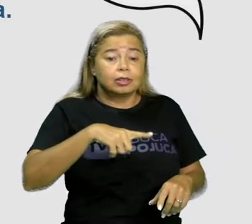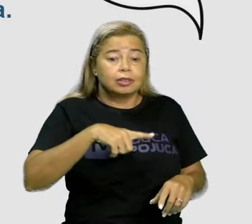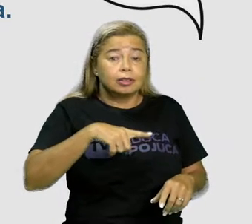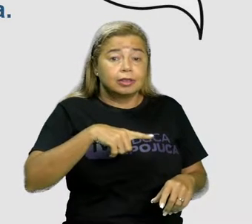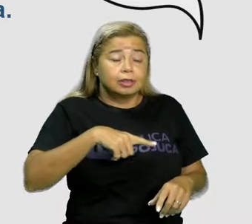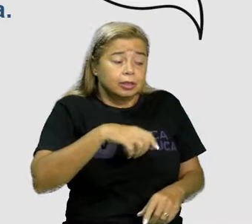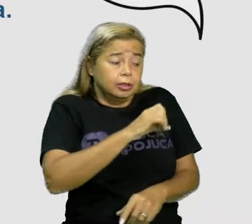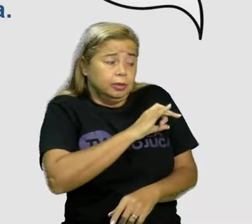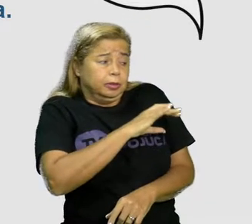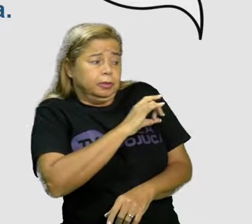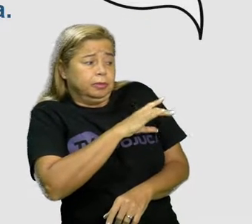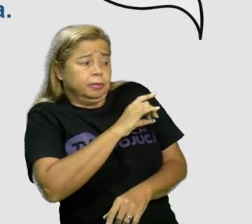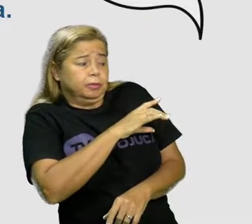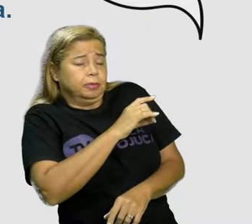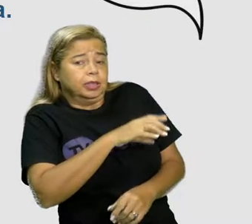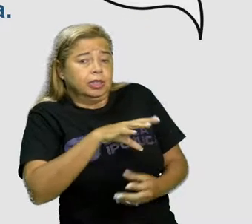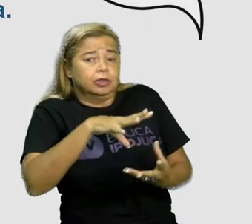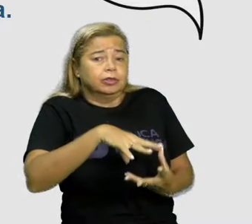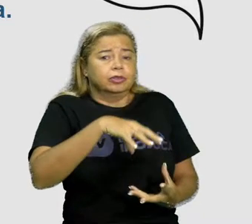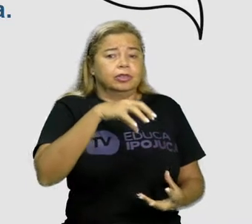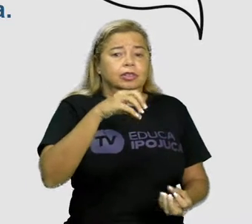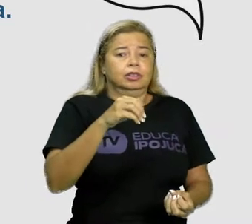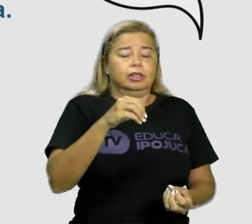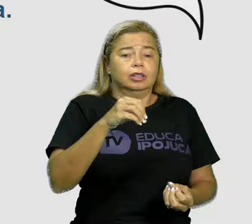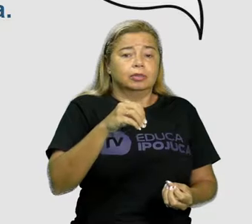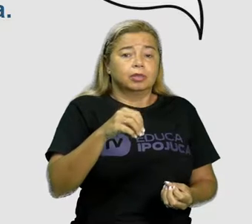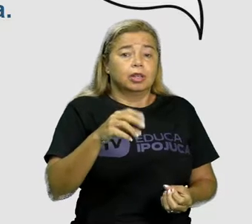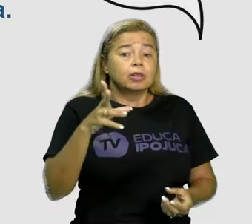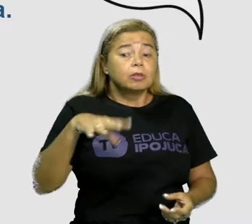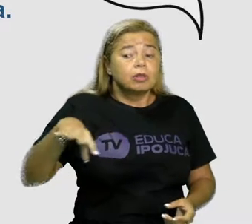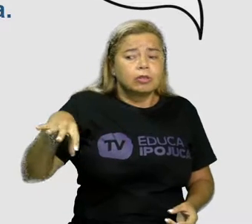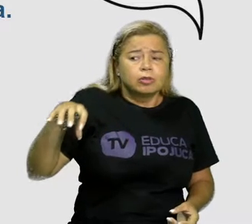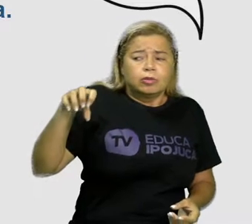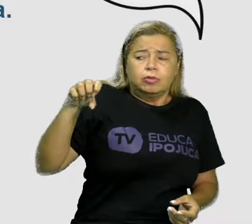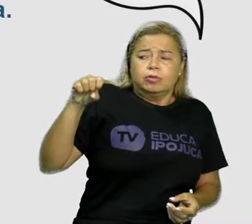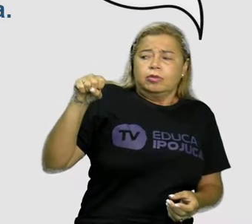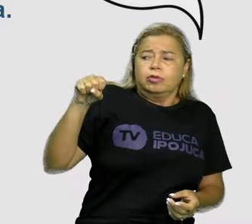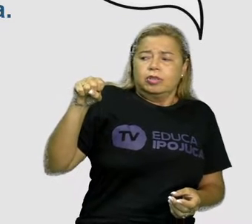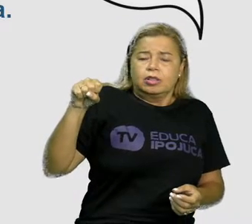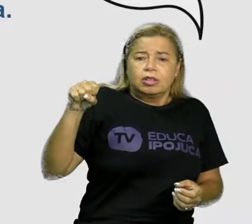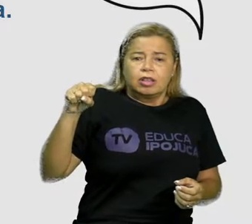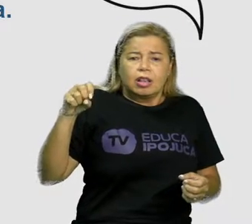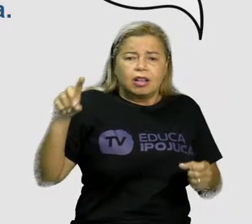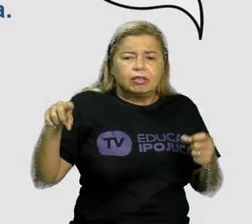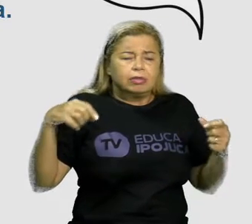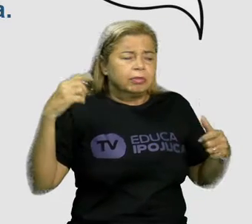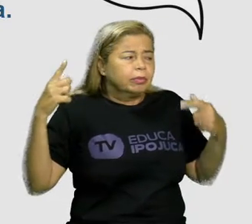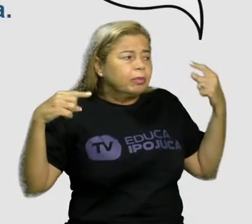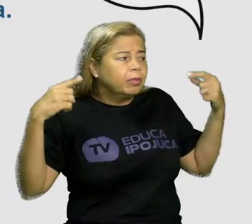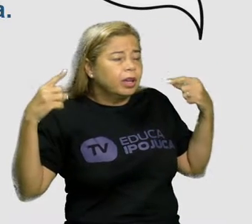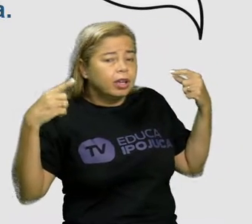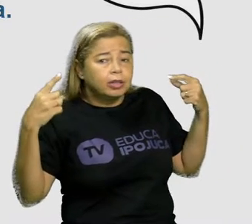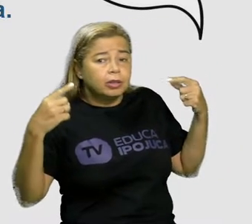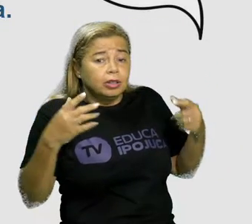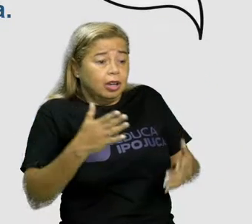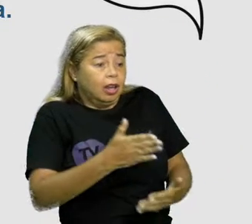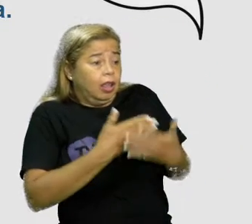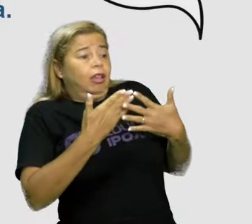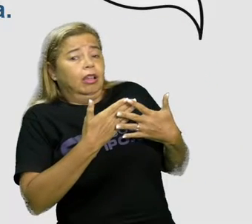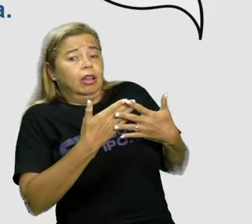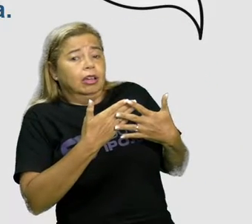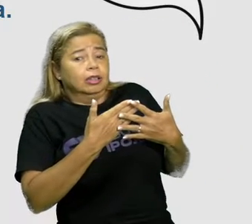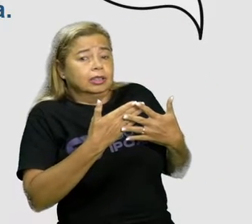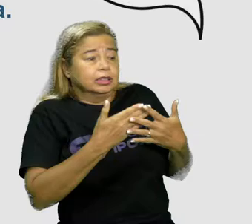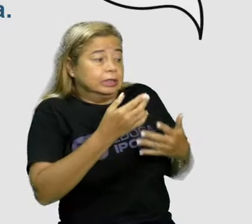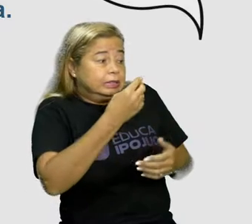Não podia ouvir o barulho, que logo se assustava e saía correndo. Aí